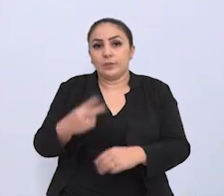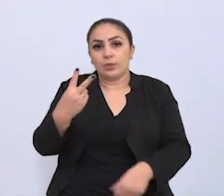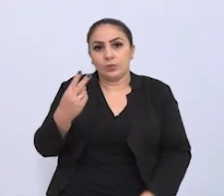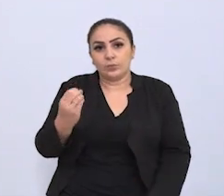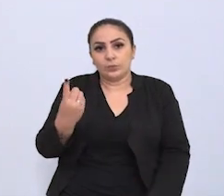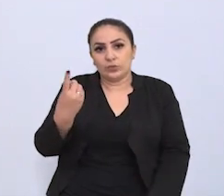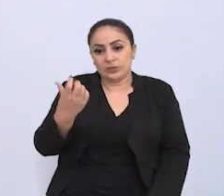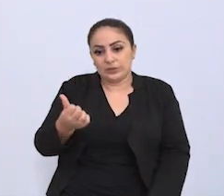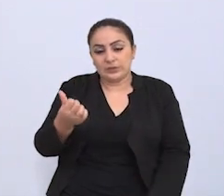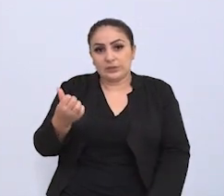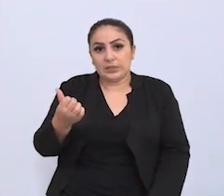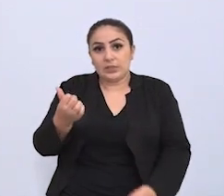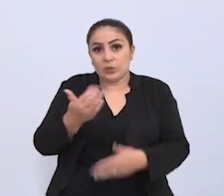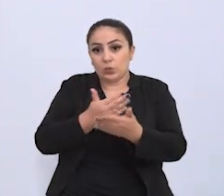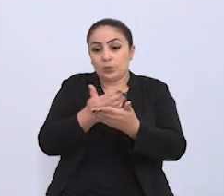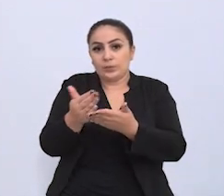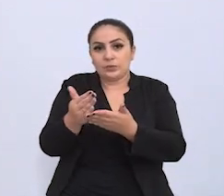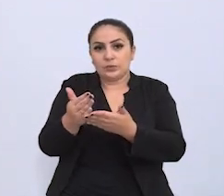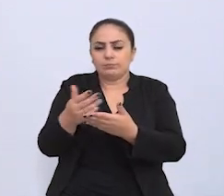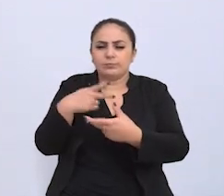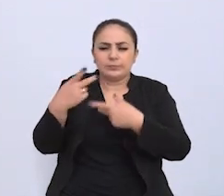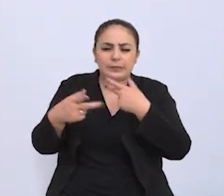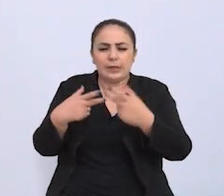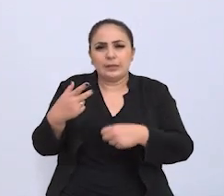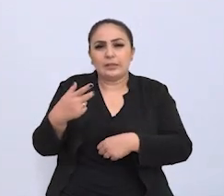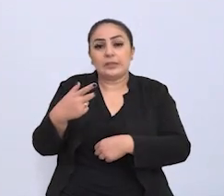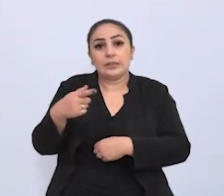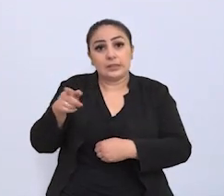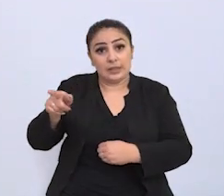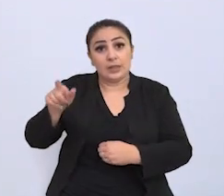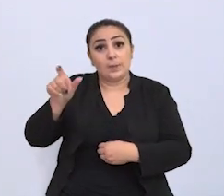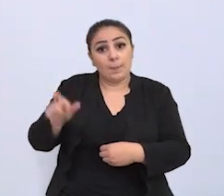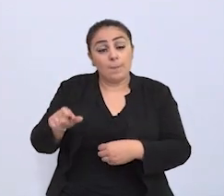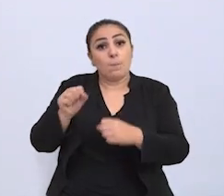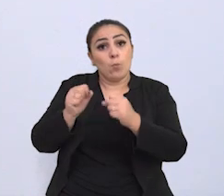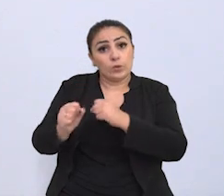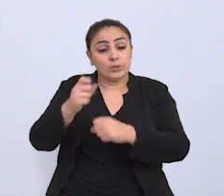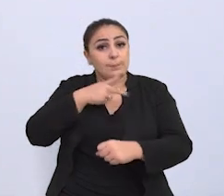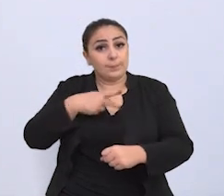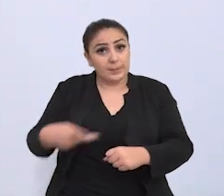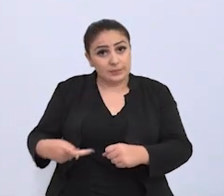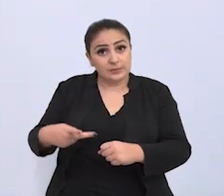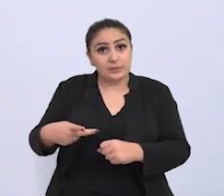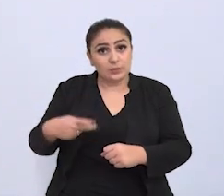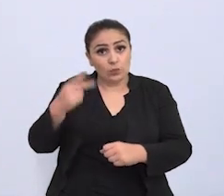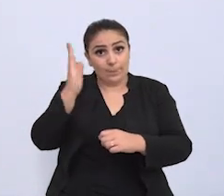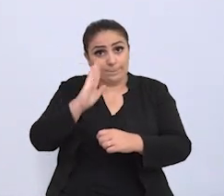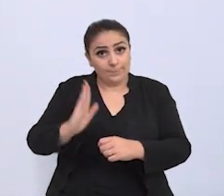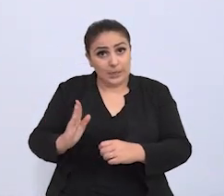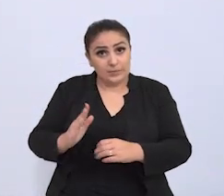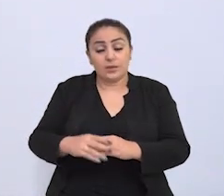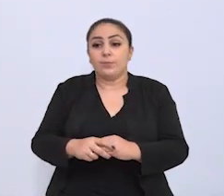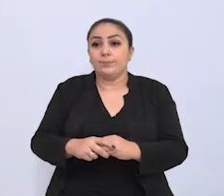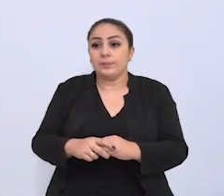2016 quando surgiram rumores de que ele poderia ser presidente da república